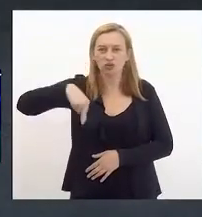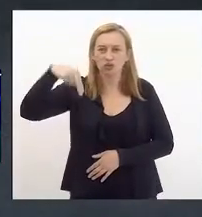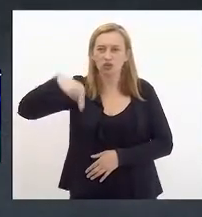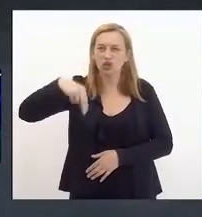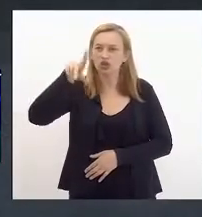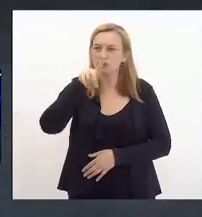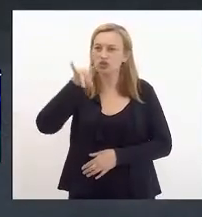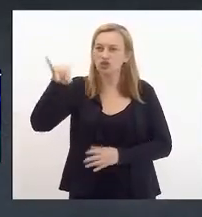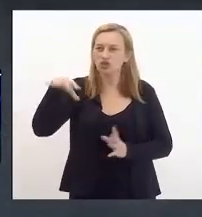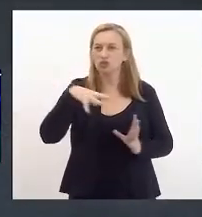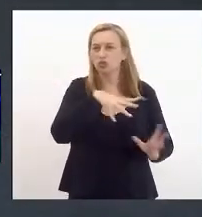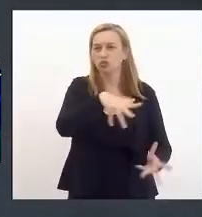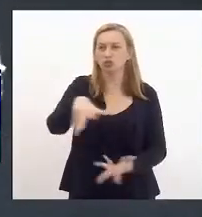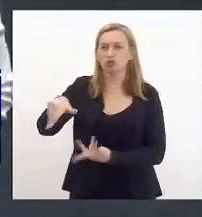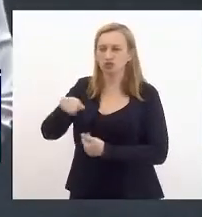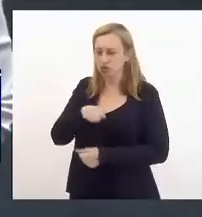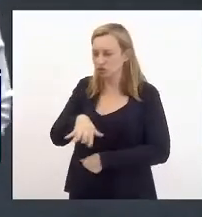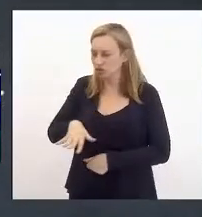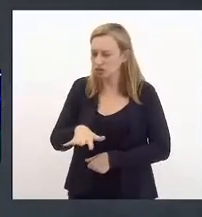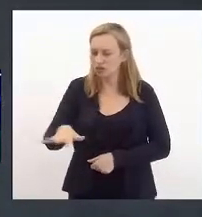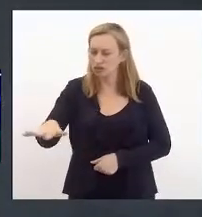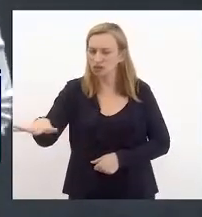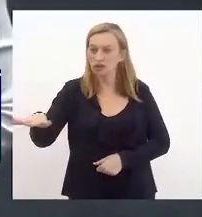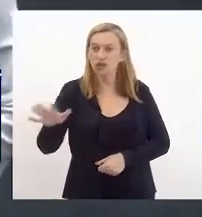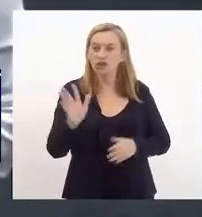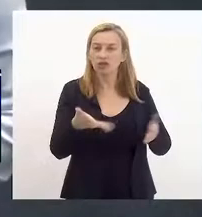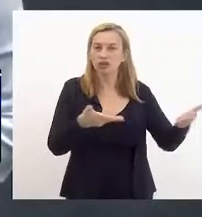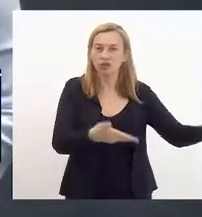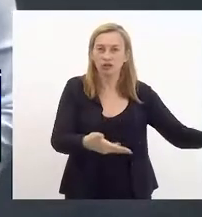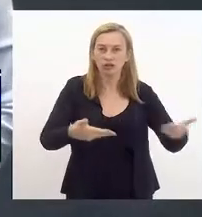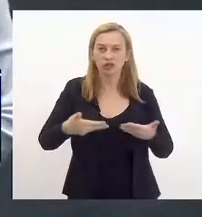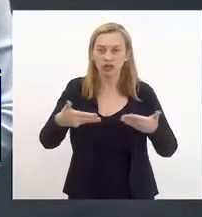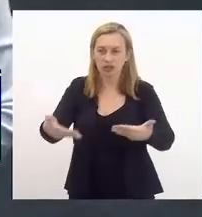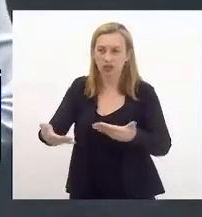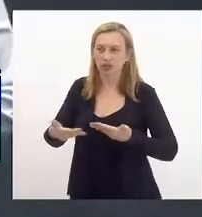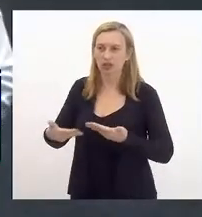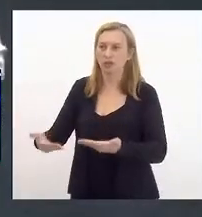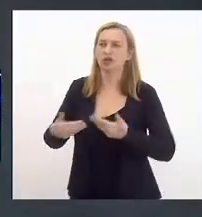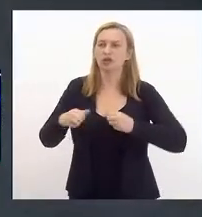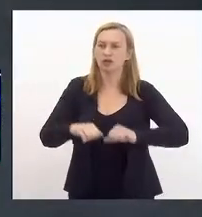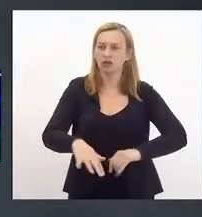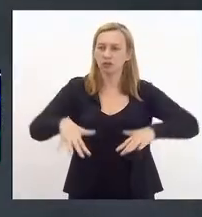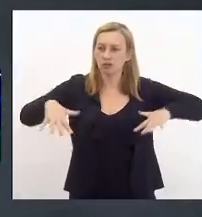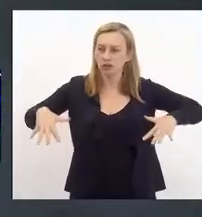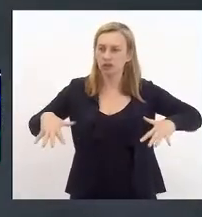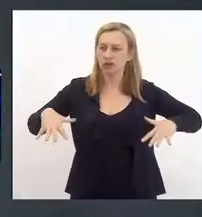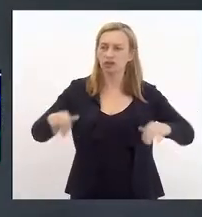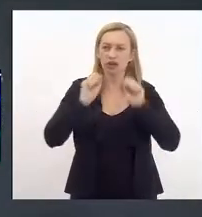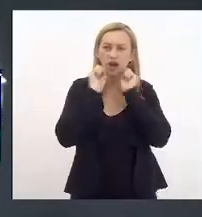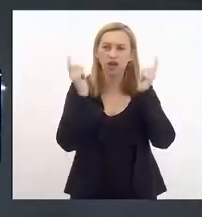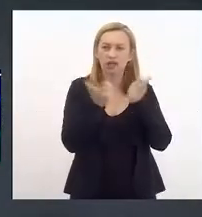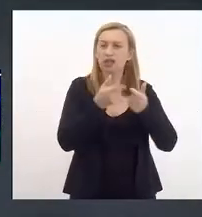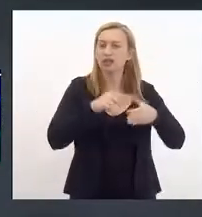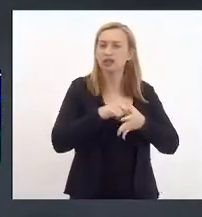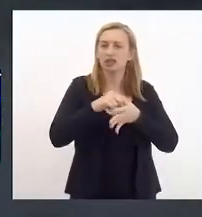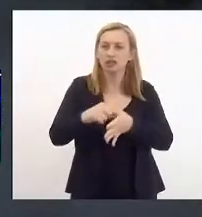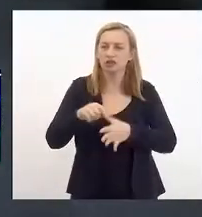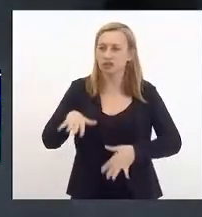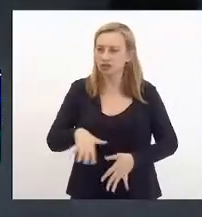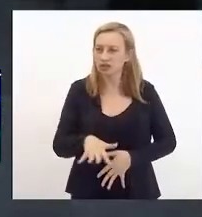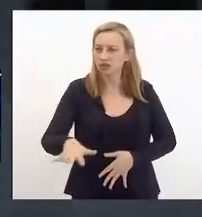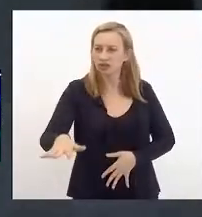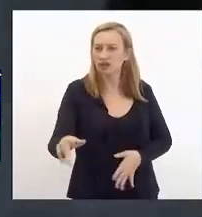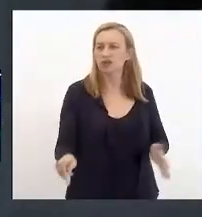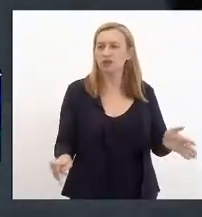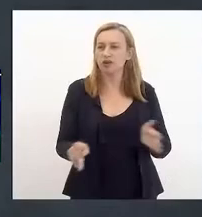Mundial das Favelas, e aqui estamos recebendo, no plenário da Alerje, lideranças comunitárias de favelas do